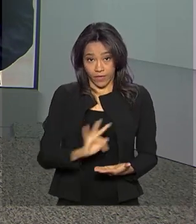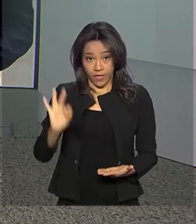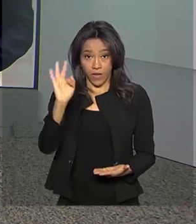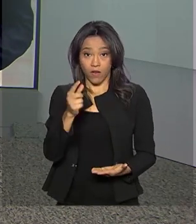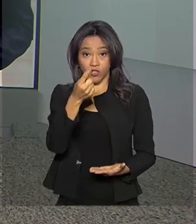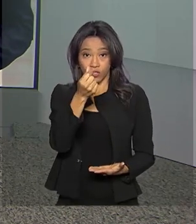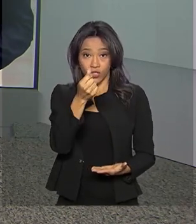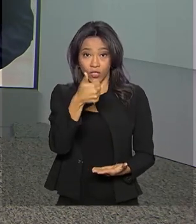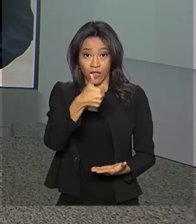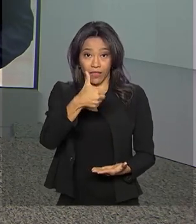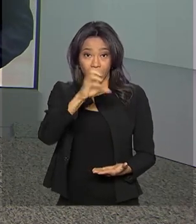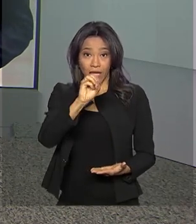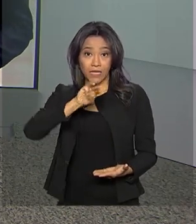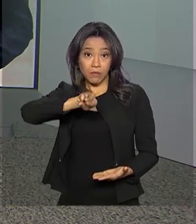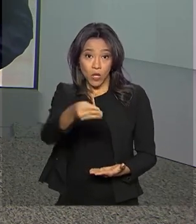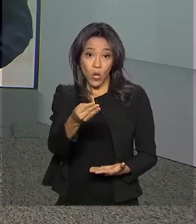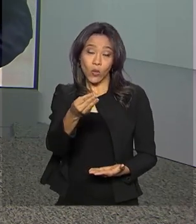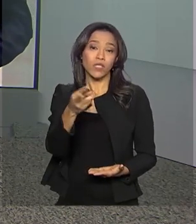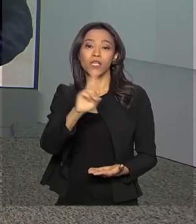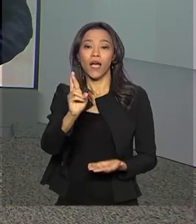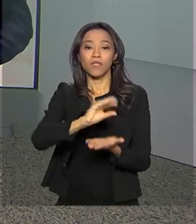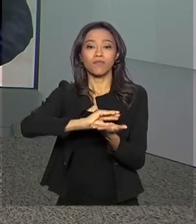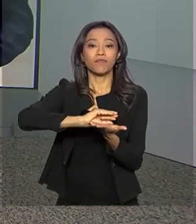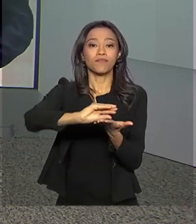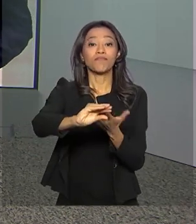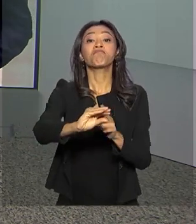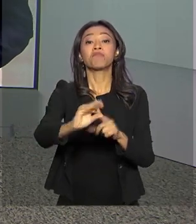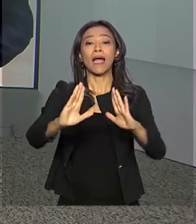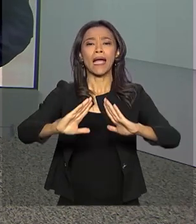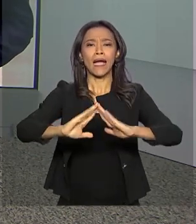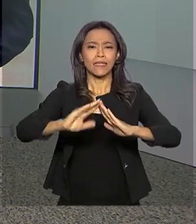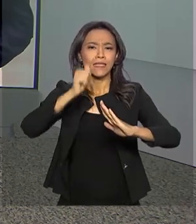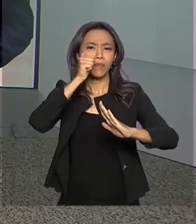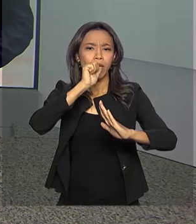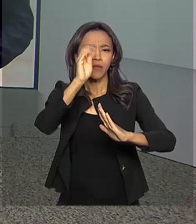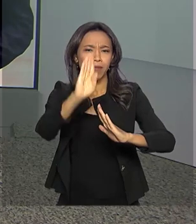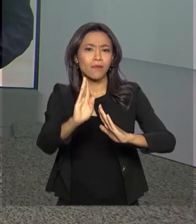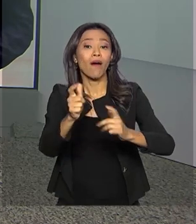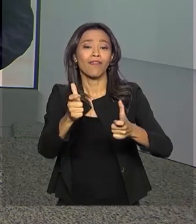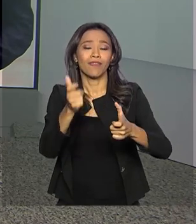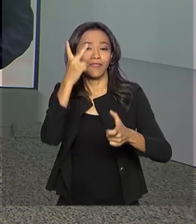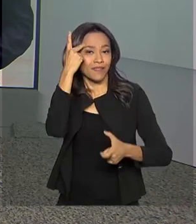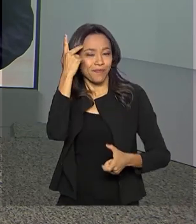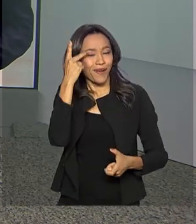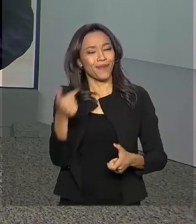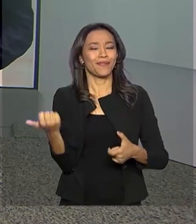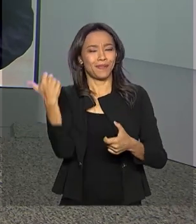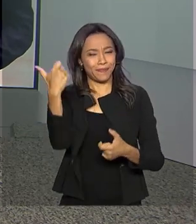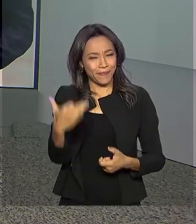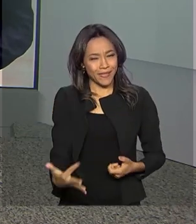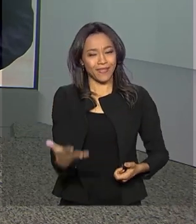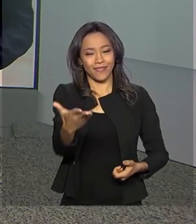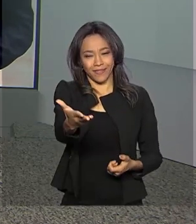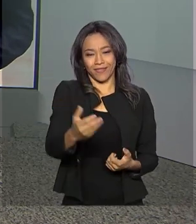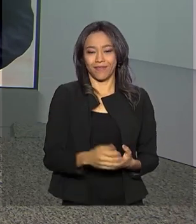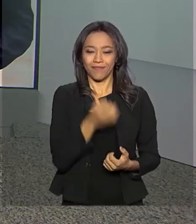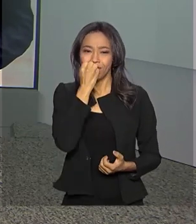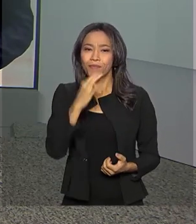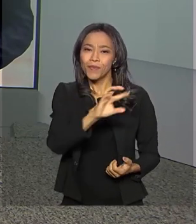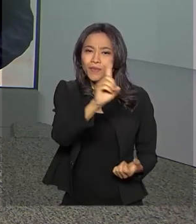milhões de reais na Casa da Mulher Brasileira em São Paulo. Vamos até lá. Quem conta para a gente é Ricardo Ferraz. Bom dia, Ricardo.